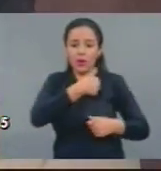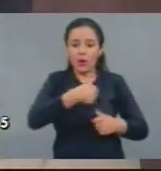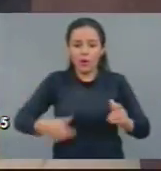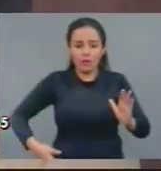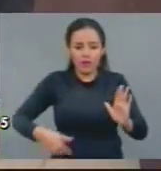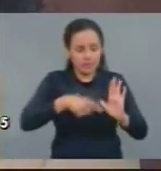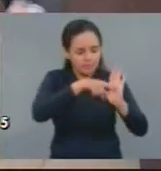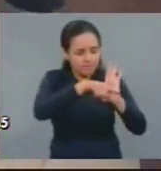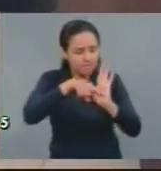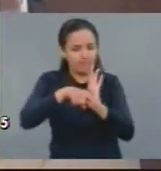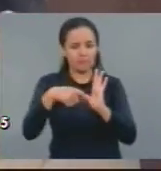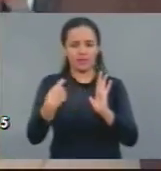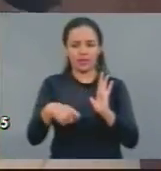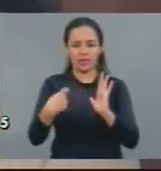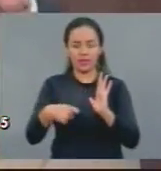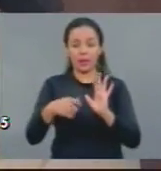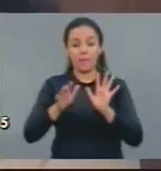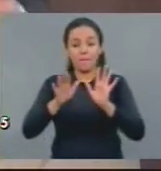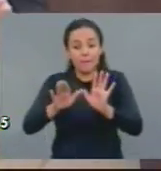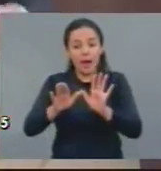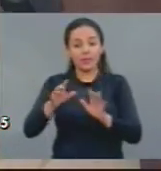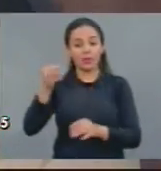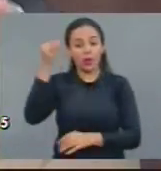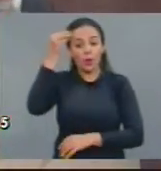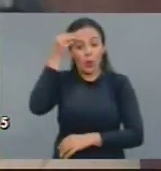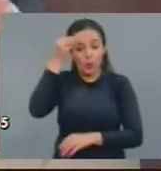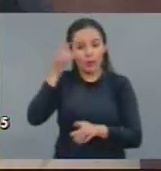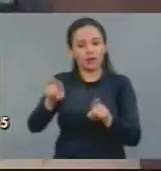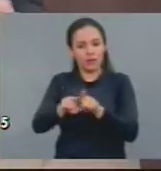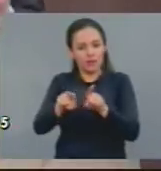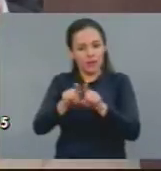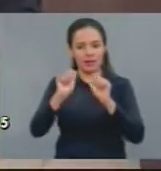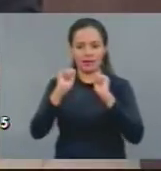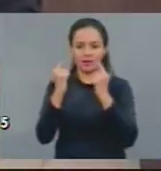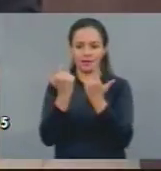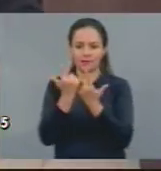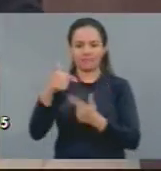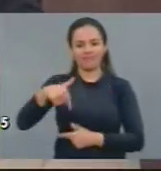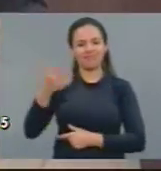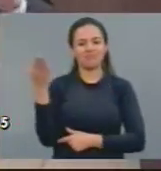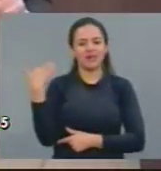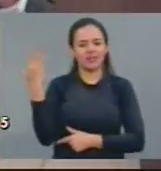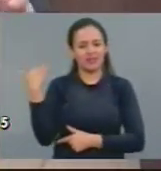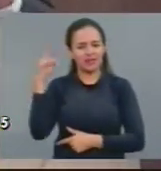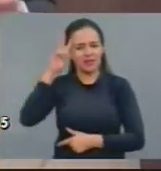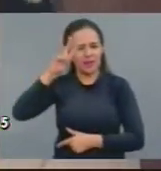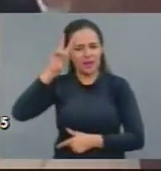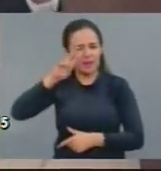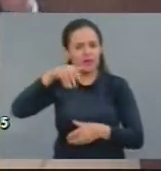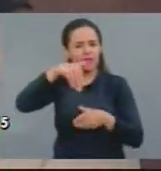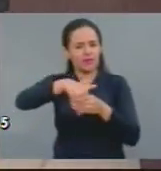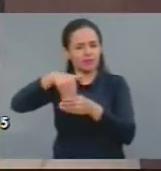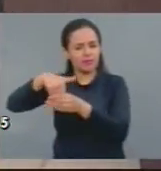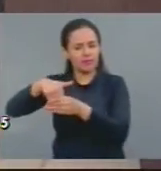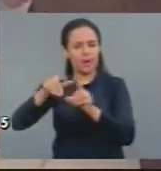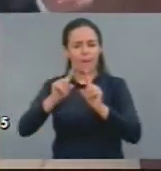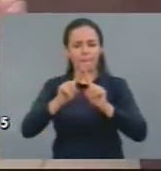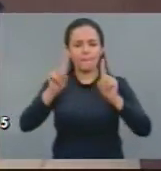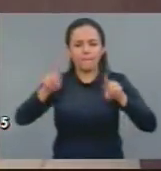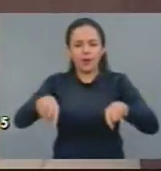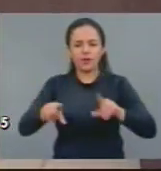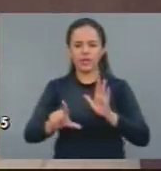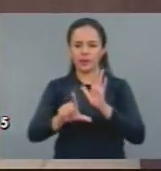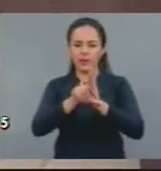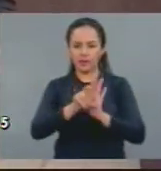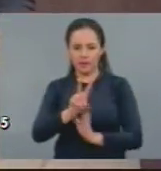parcela de culpa. Ela aprovou com alguns votos contrários, não sei quantos, não me lembro, não estava aqui à época, não era